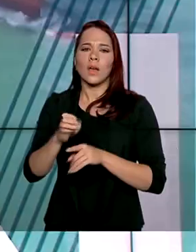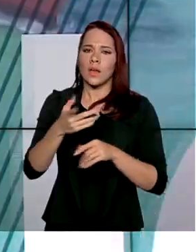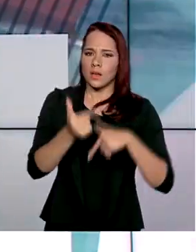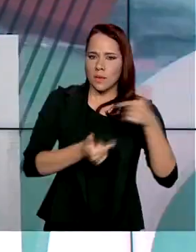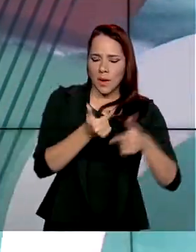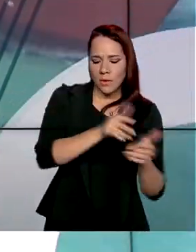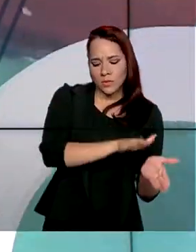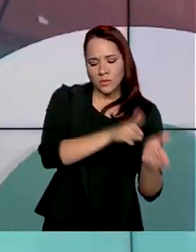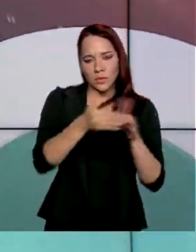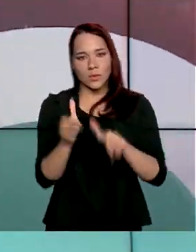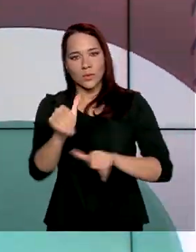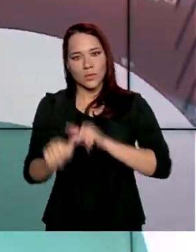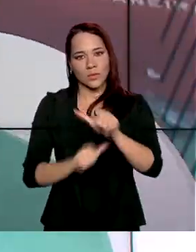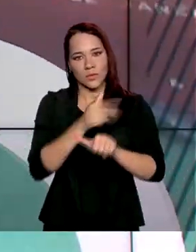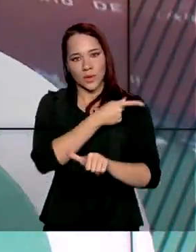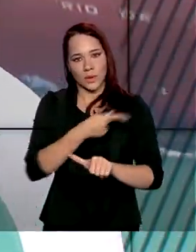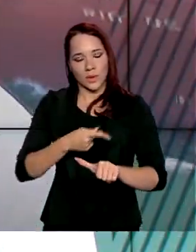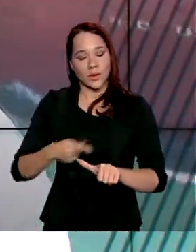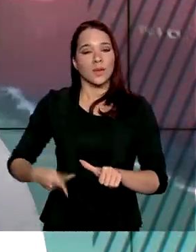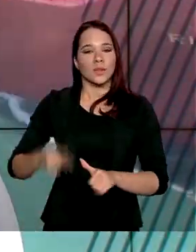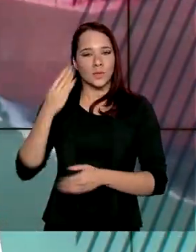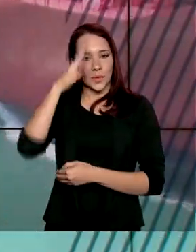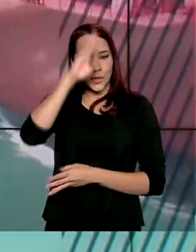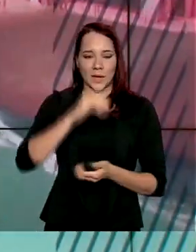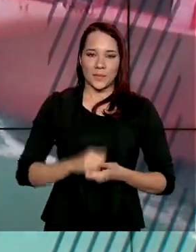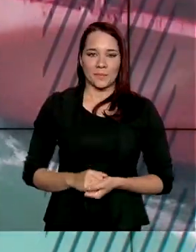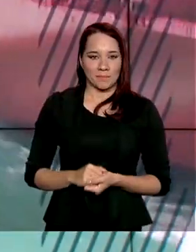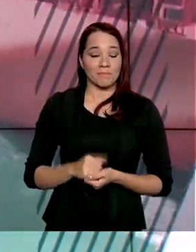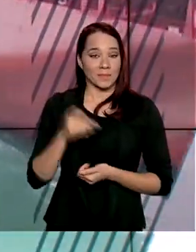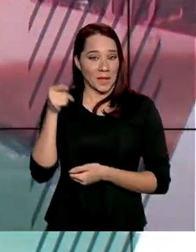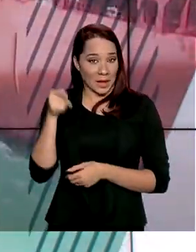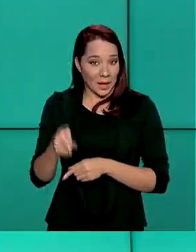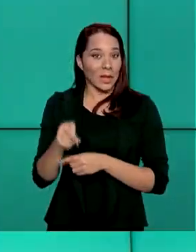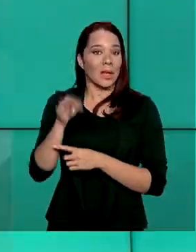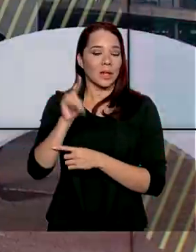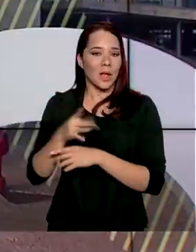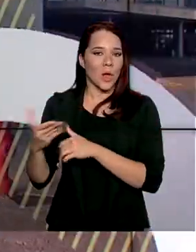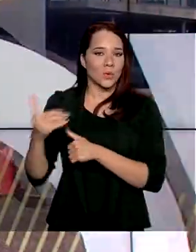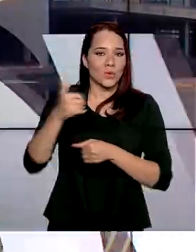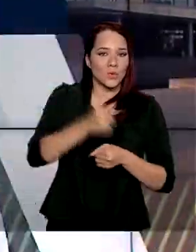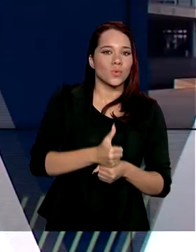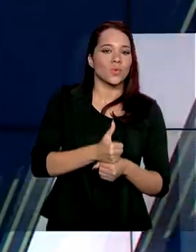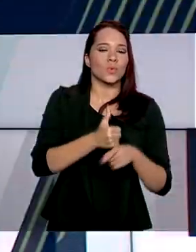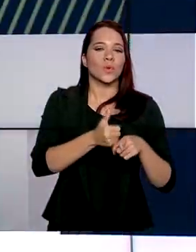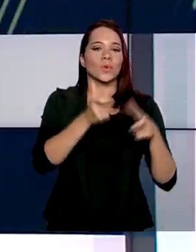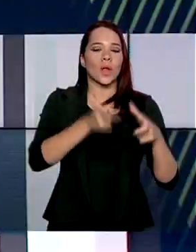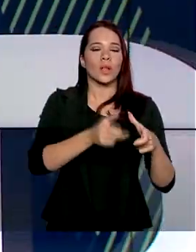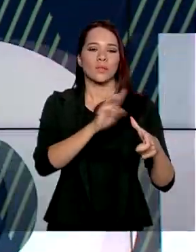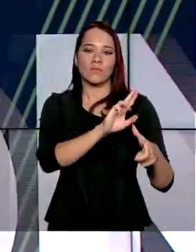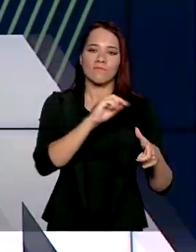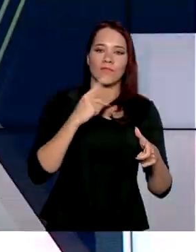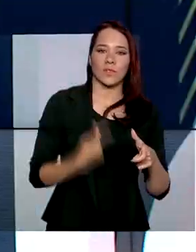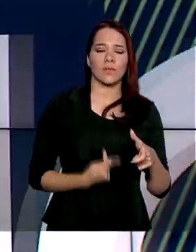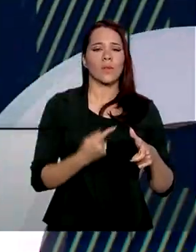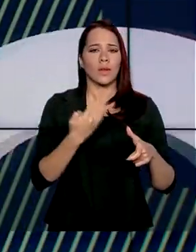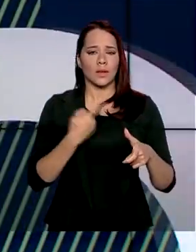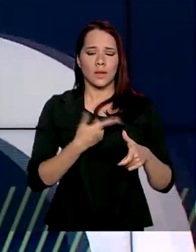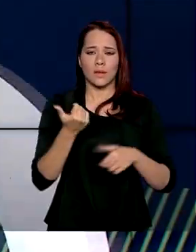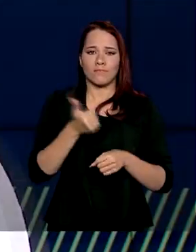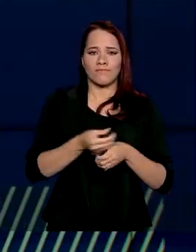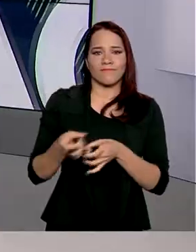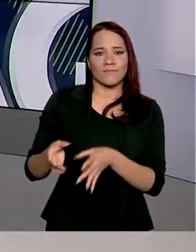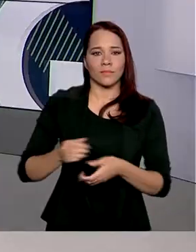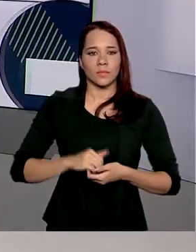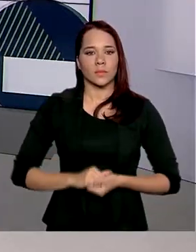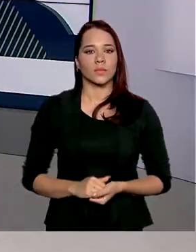de governo do presidente Jair Bolsonaro. Carlos Alberto Decotelli assume no lugar de Abraham Weintraub, que deixou o cargo.